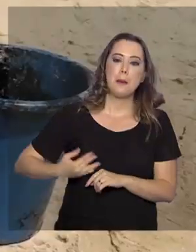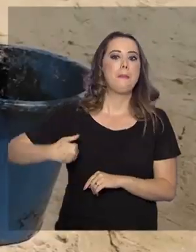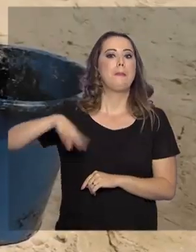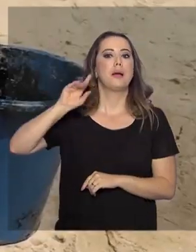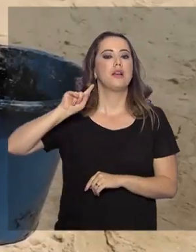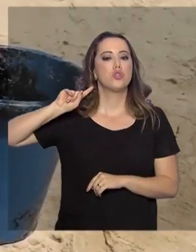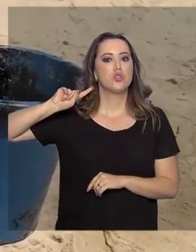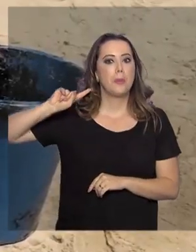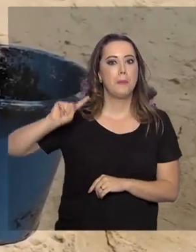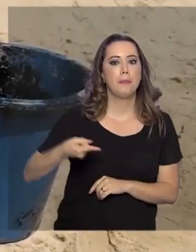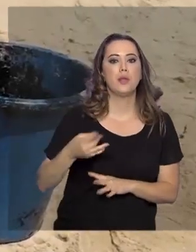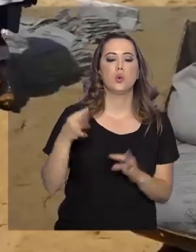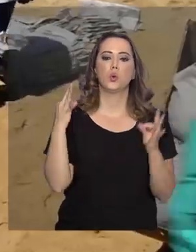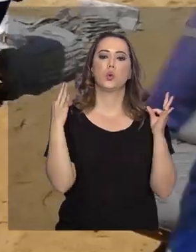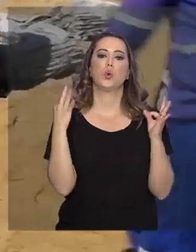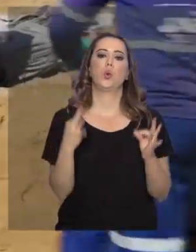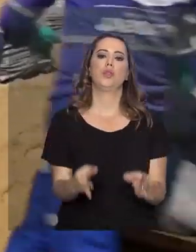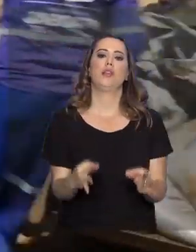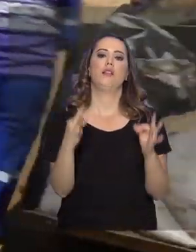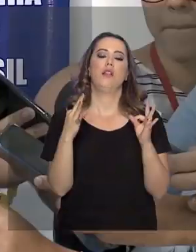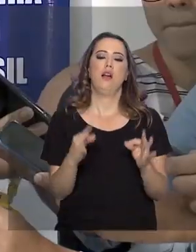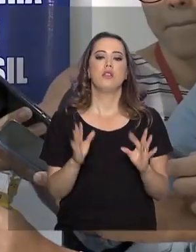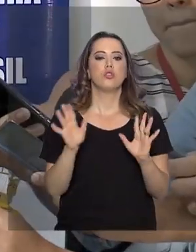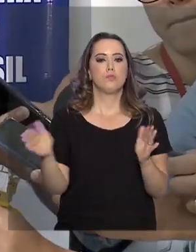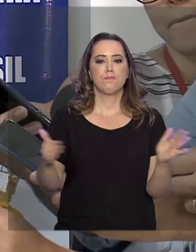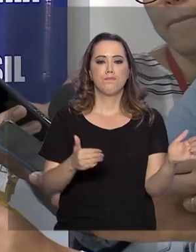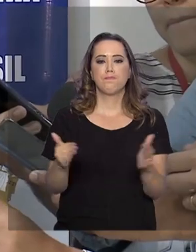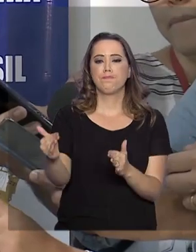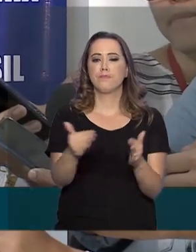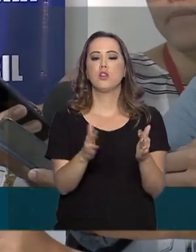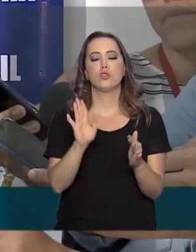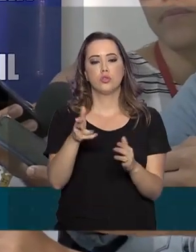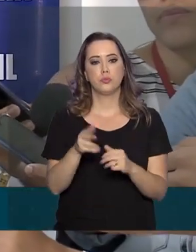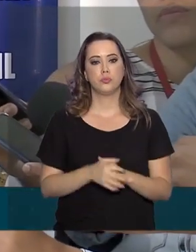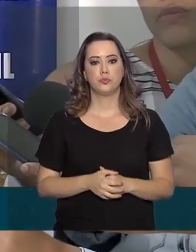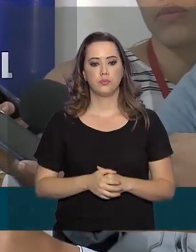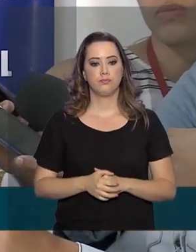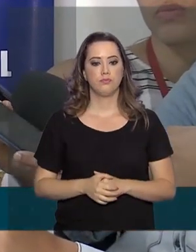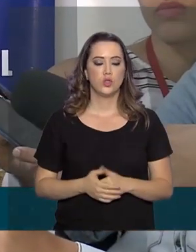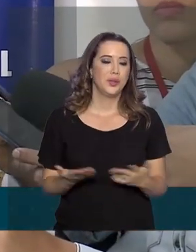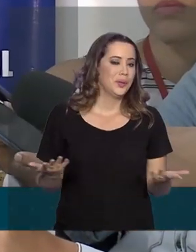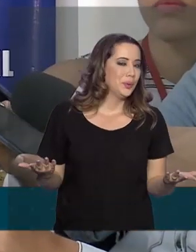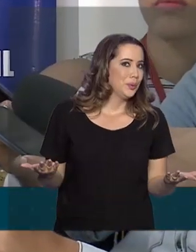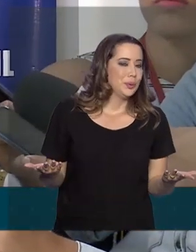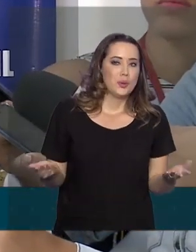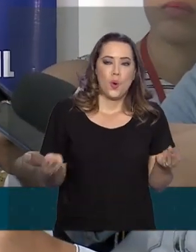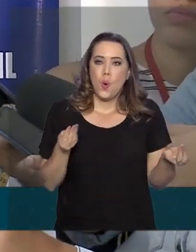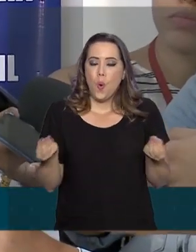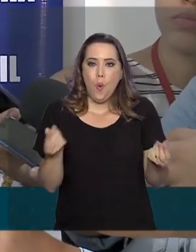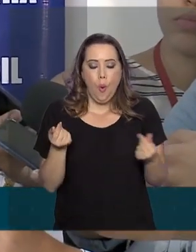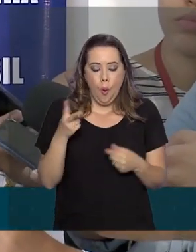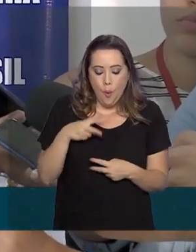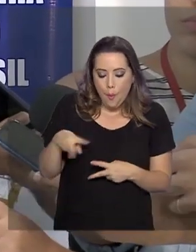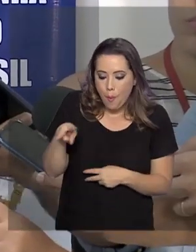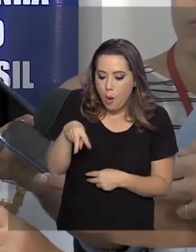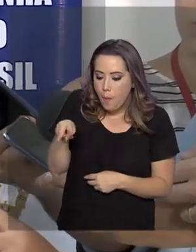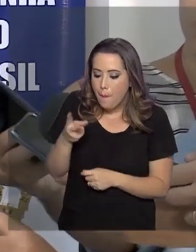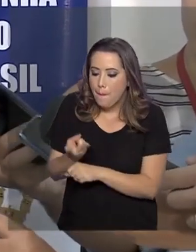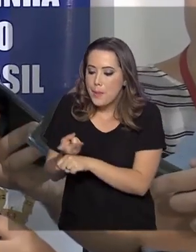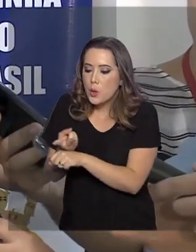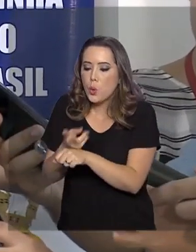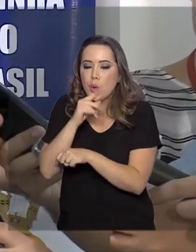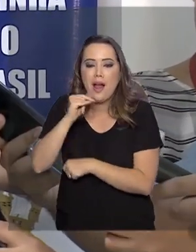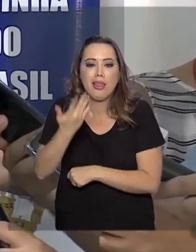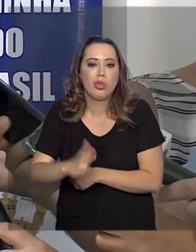resíduo já foram recolhidas na operação. Nenhum equipamento eletrônico consegue detetar esse óleo submenso. E é muito